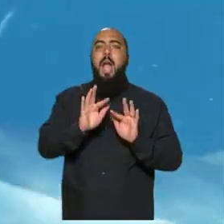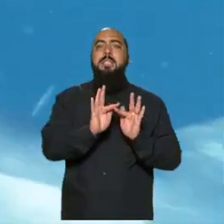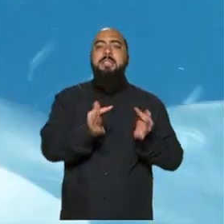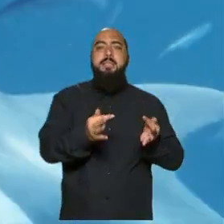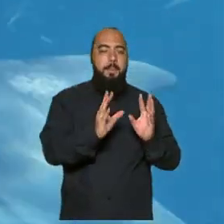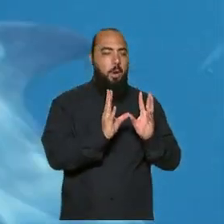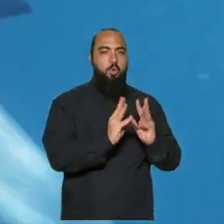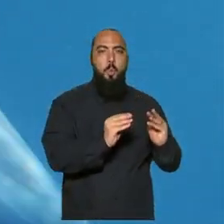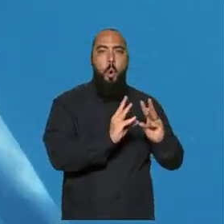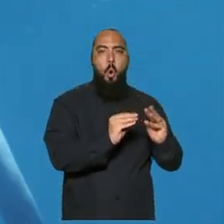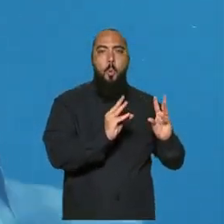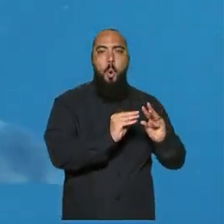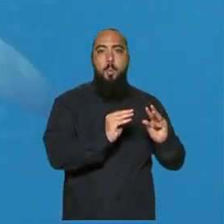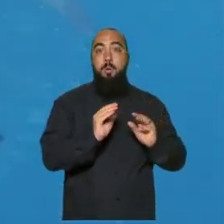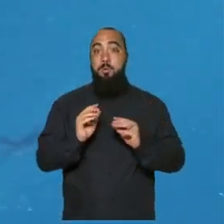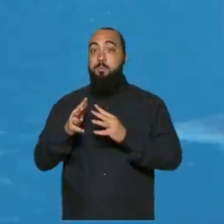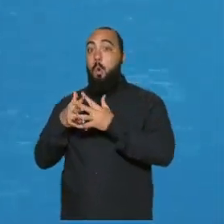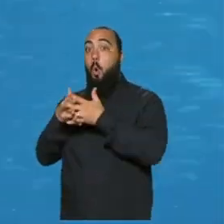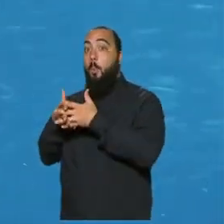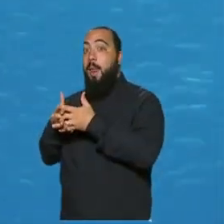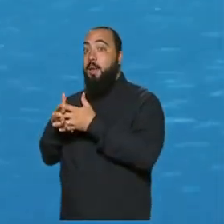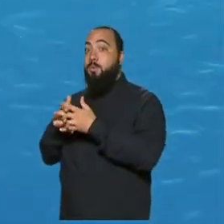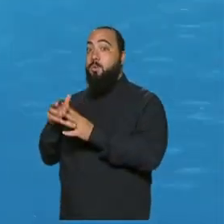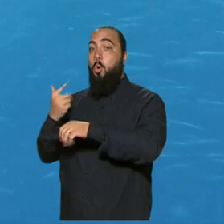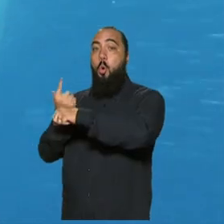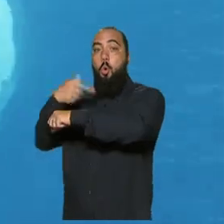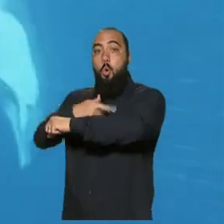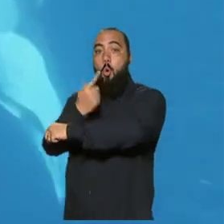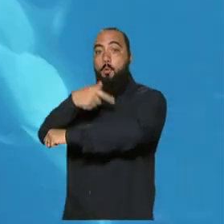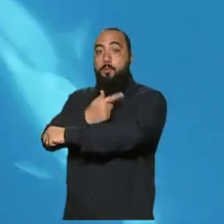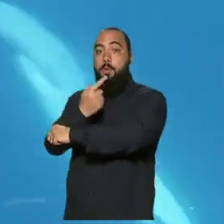até os mais complexos, como golfinhos e baleias.